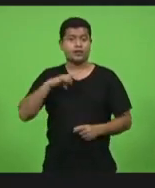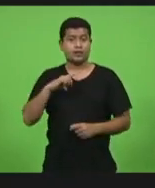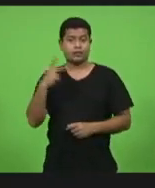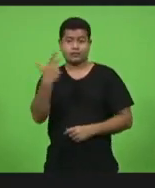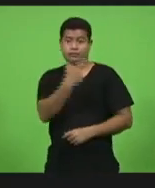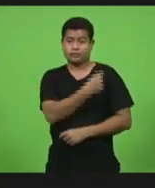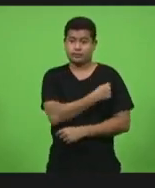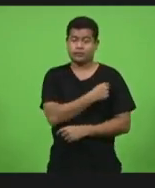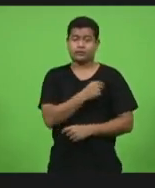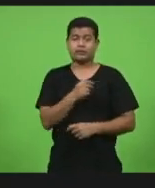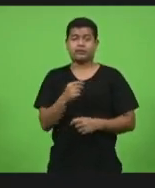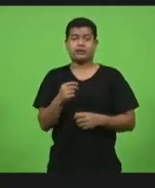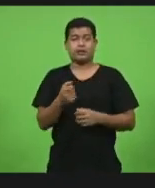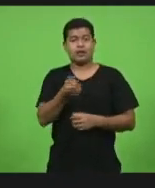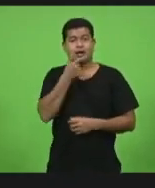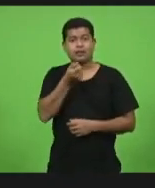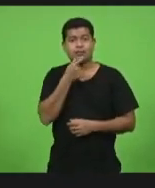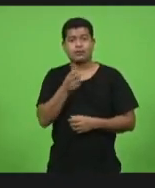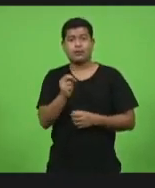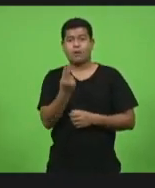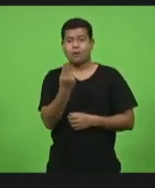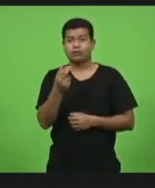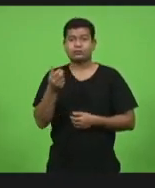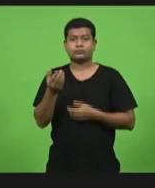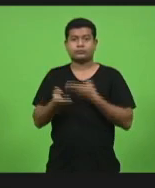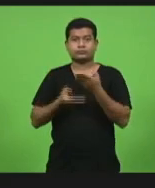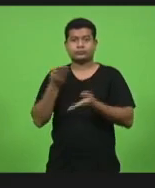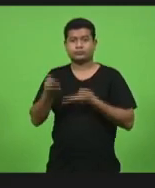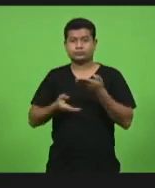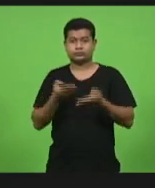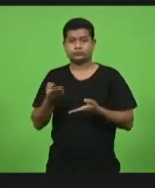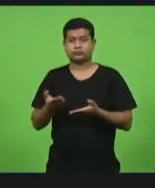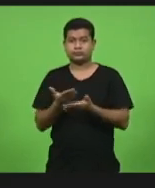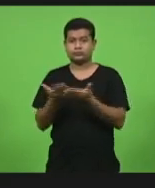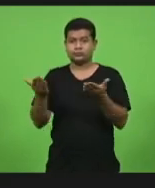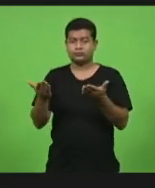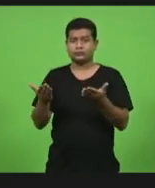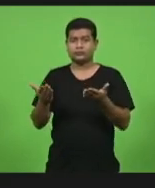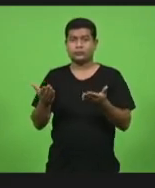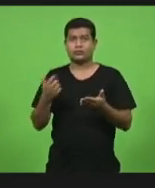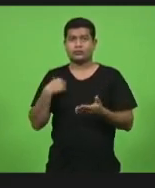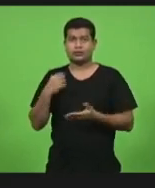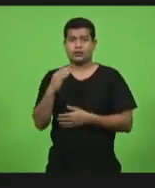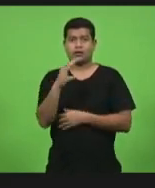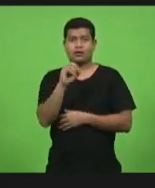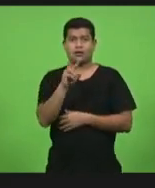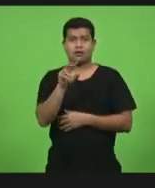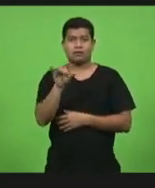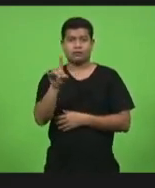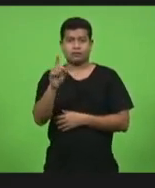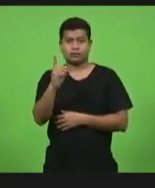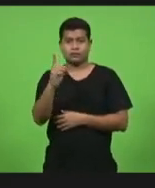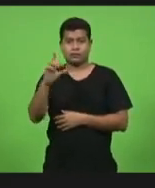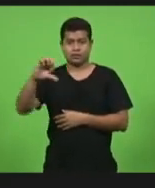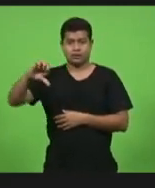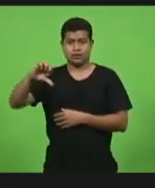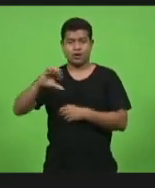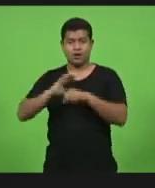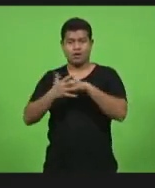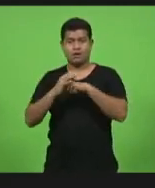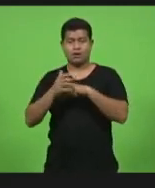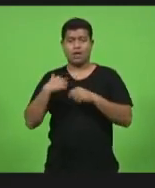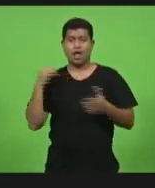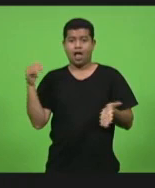medicamento ou tratamento para o covid-19 e o site da Secretaria está desatualizado pelo jeito diz que ainda não até o